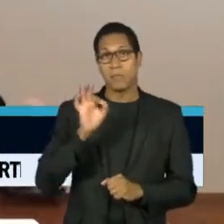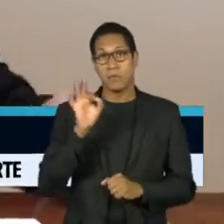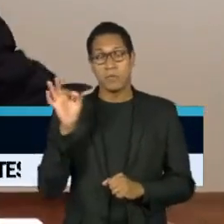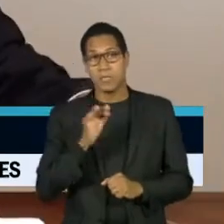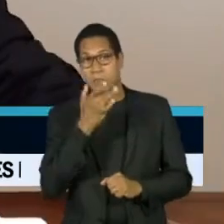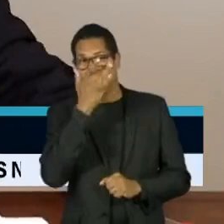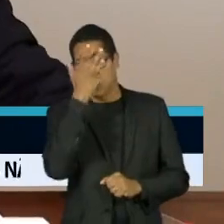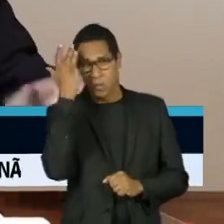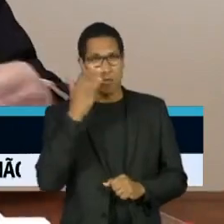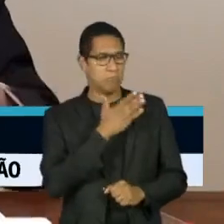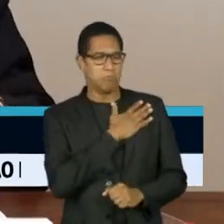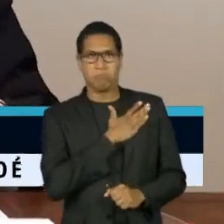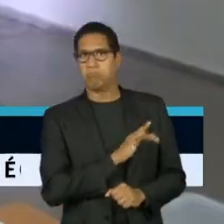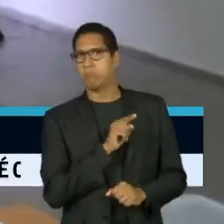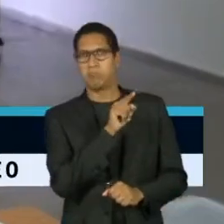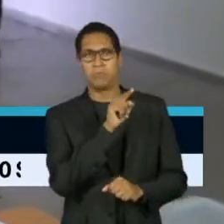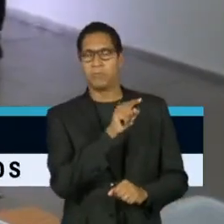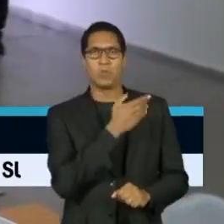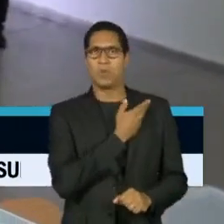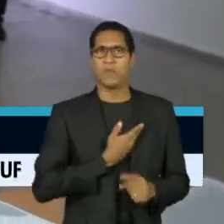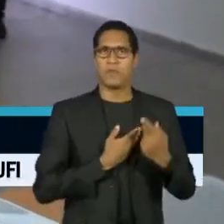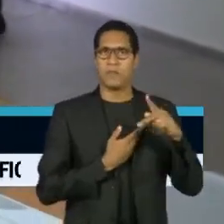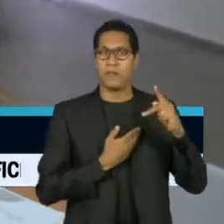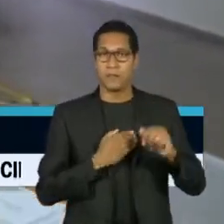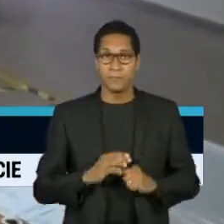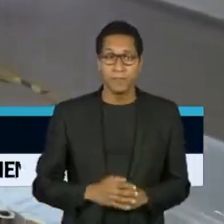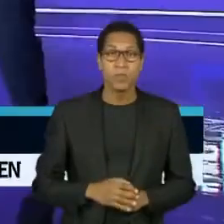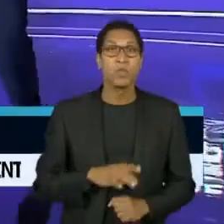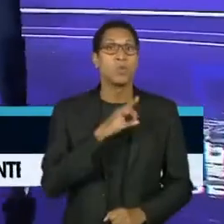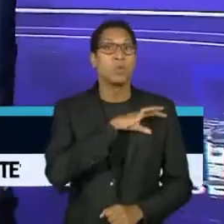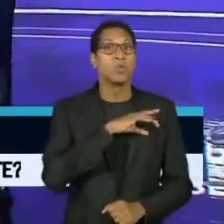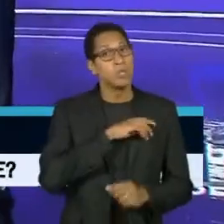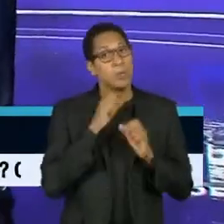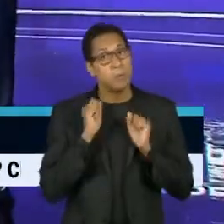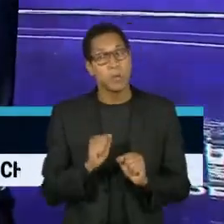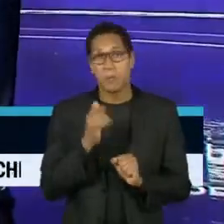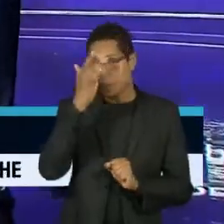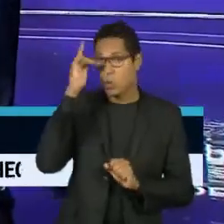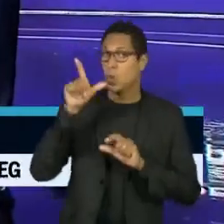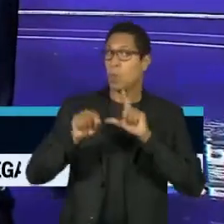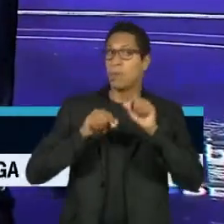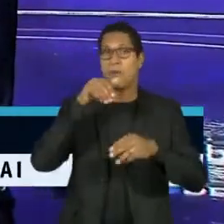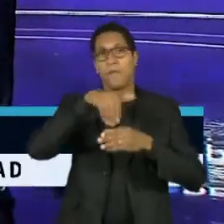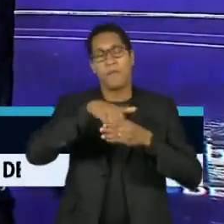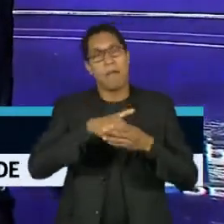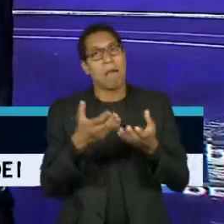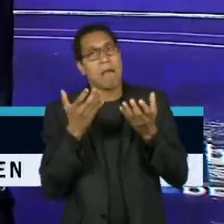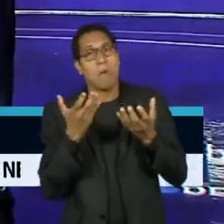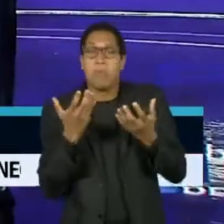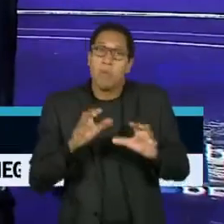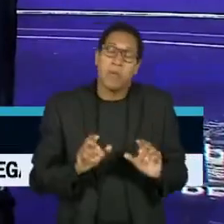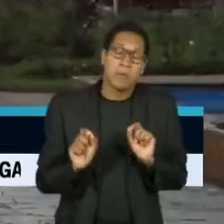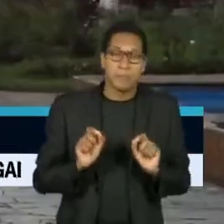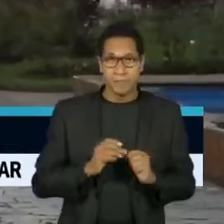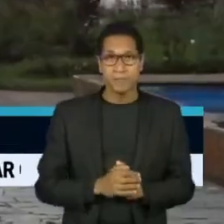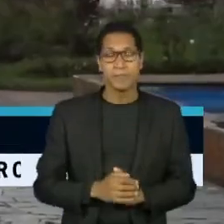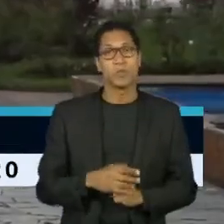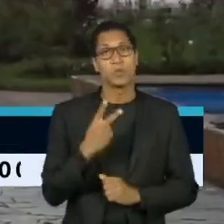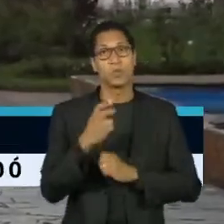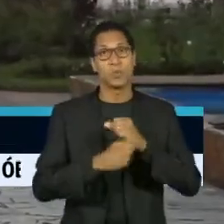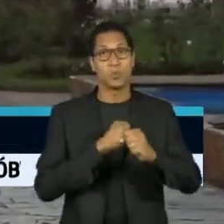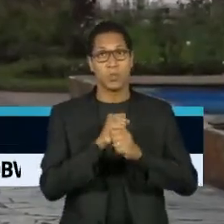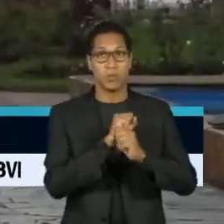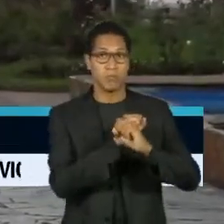impopularidade. O voto no Chile é facultativo. O vencedor pegará a economia em crescimento no segundo ano da pandemia. O